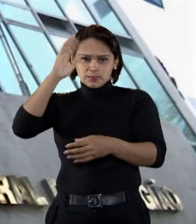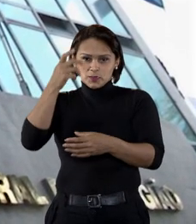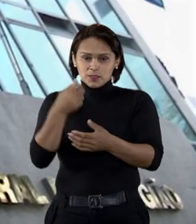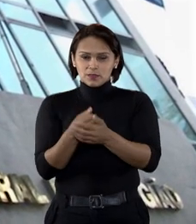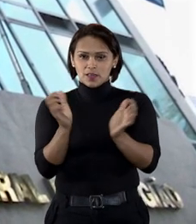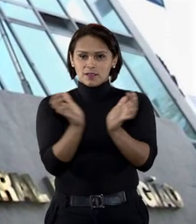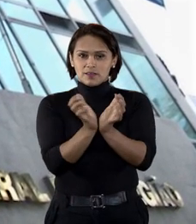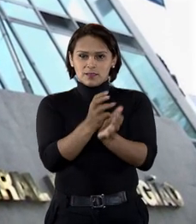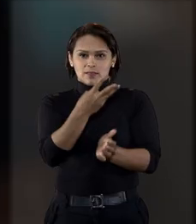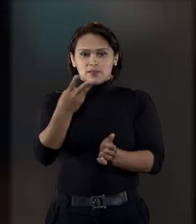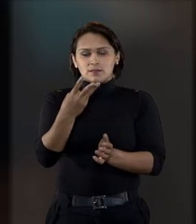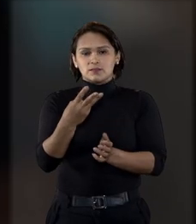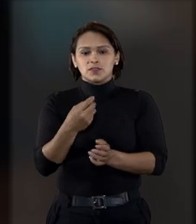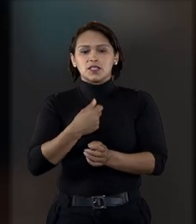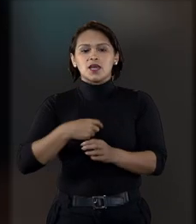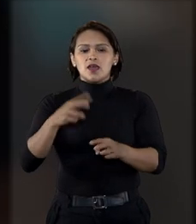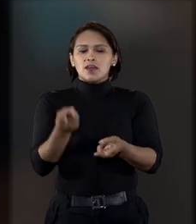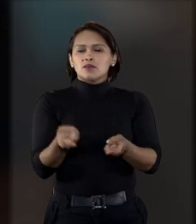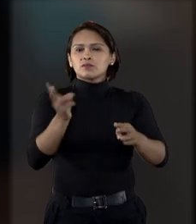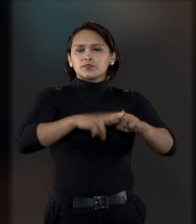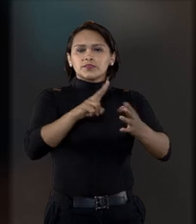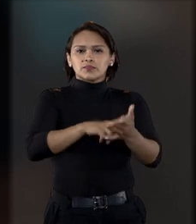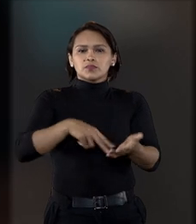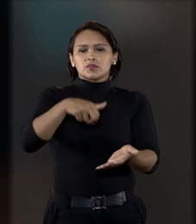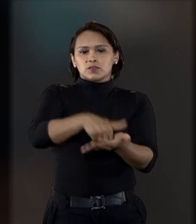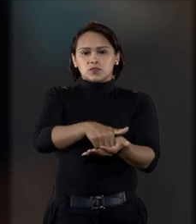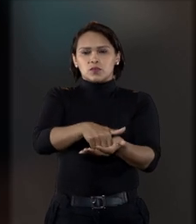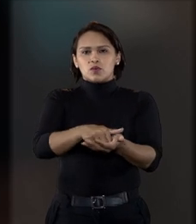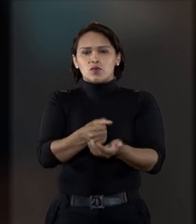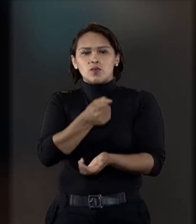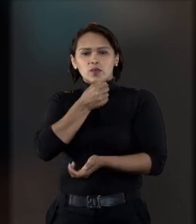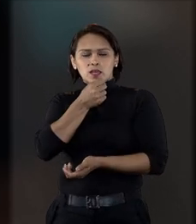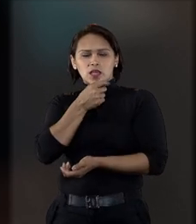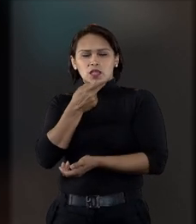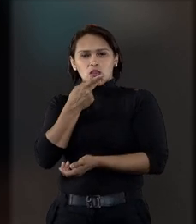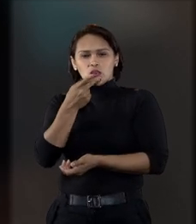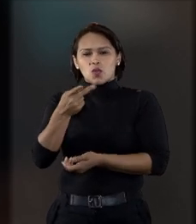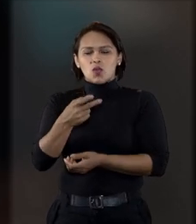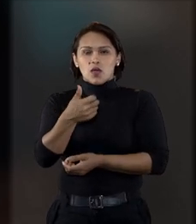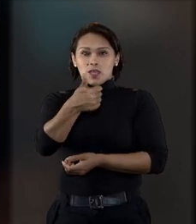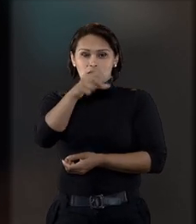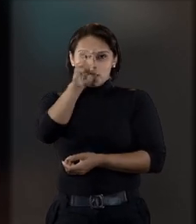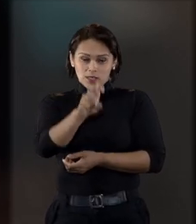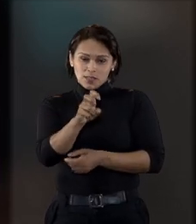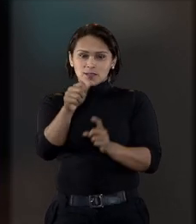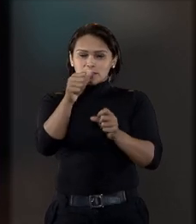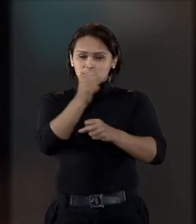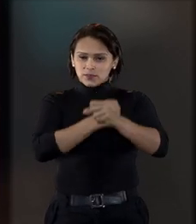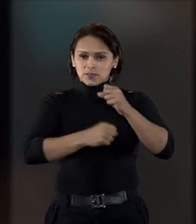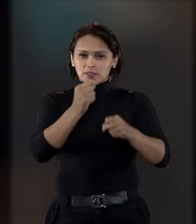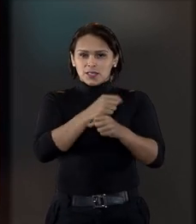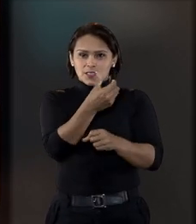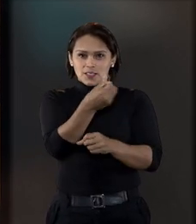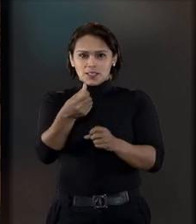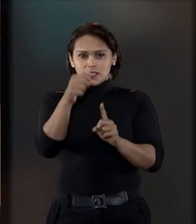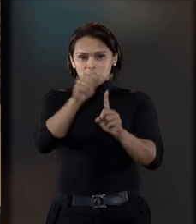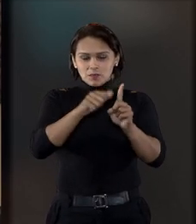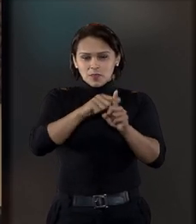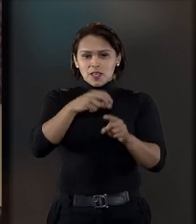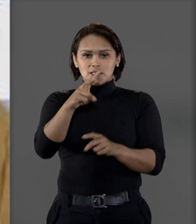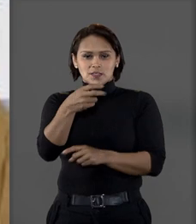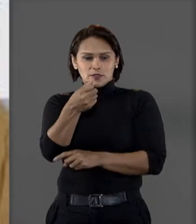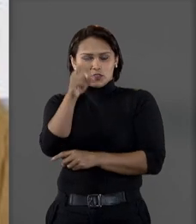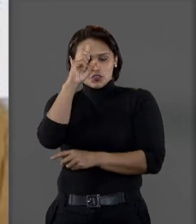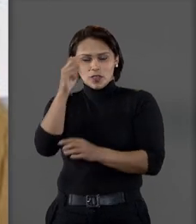Federal da Terceira Região que condenou André de Oliveira Macedo, o André do Rep, a pena de 15 anos, 6 meses e 20 dias